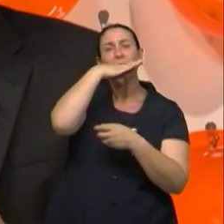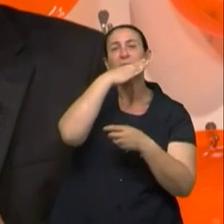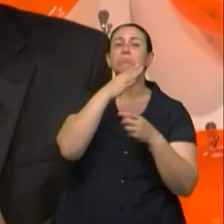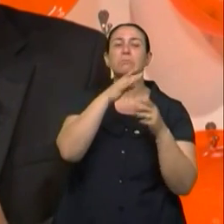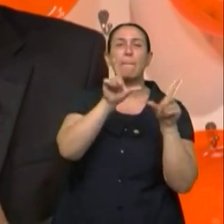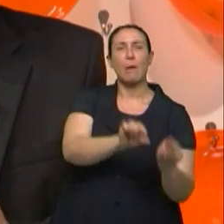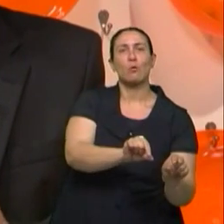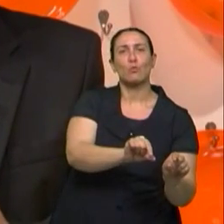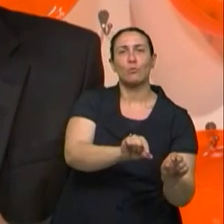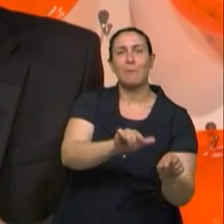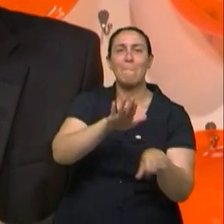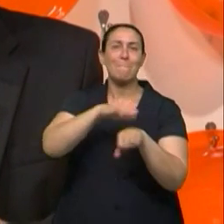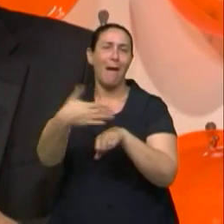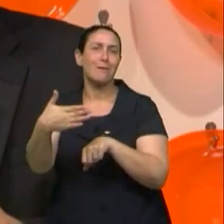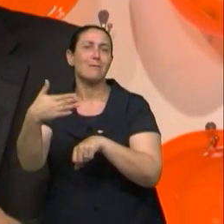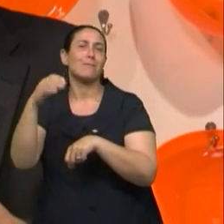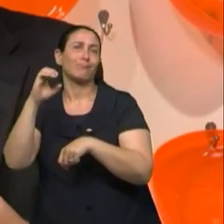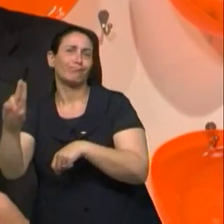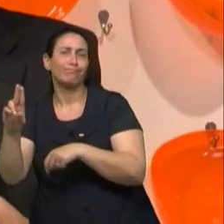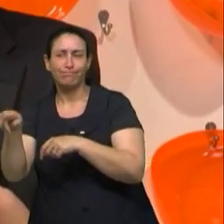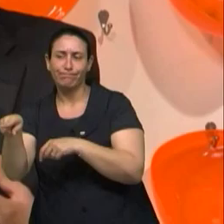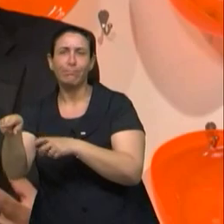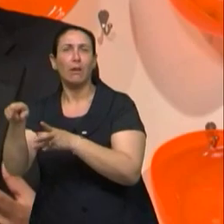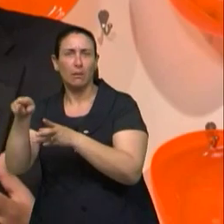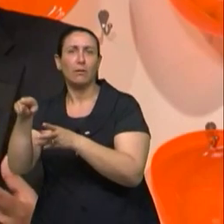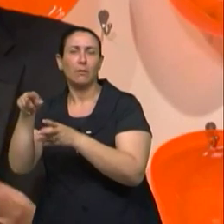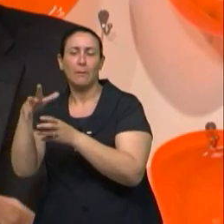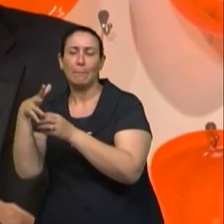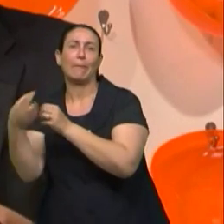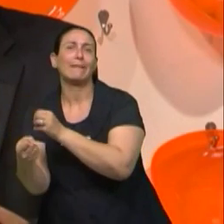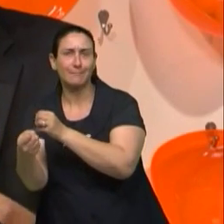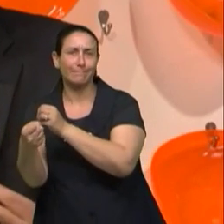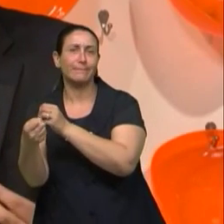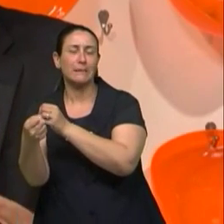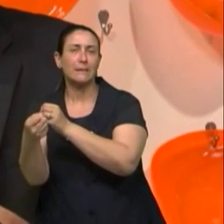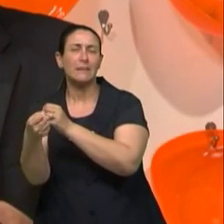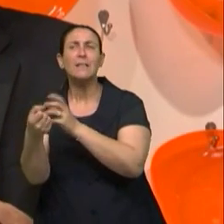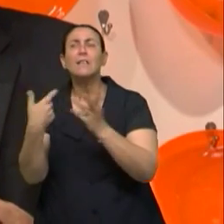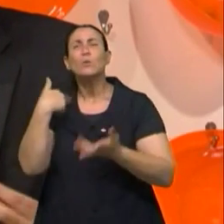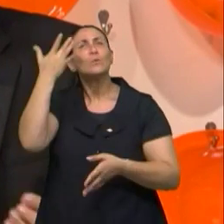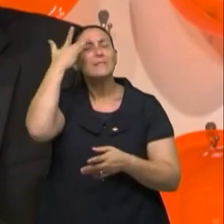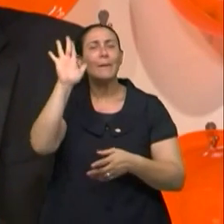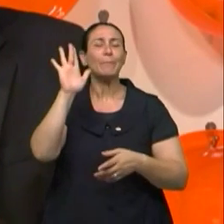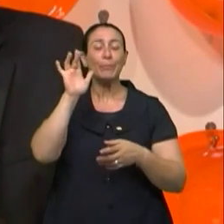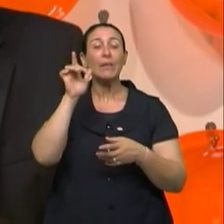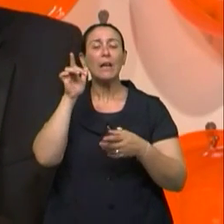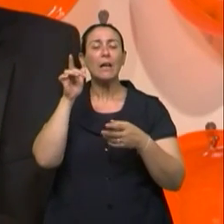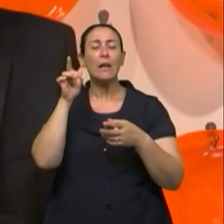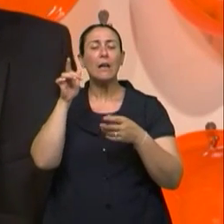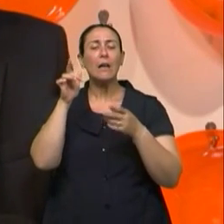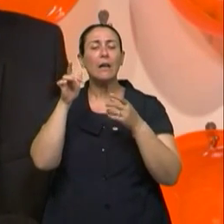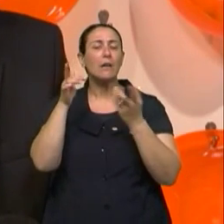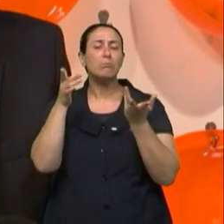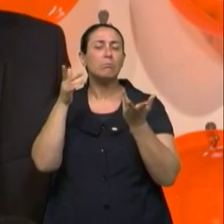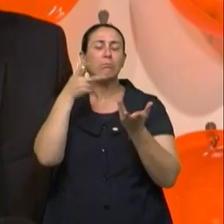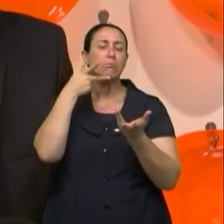Então, tem aumentado... Não sei se posso dizer, mas tem aumentado